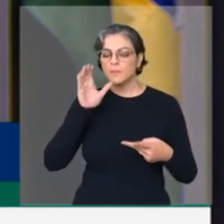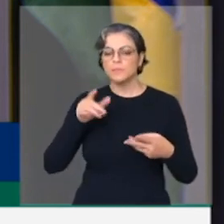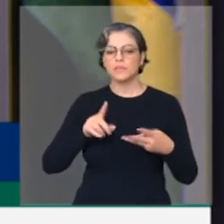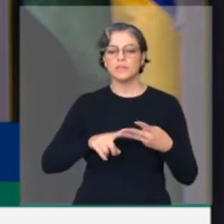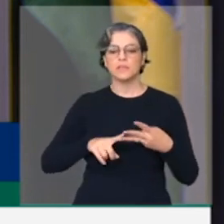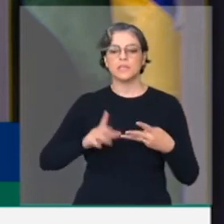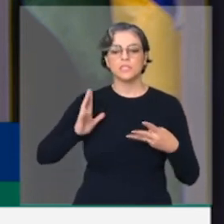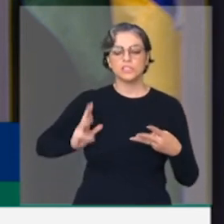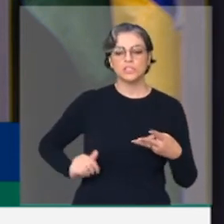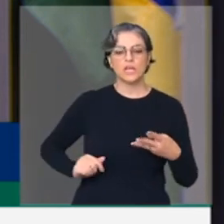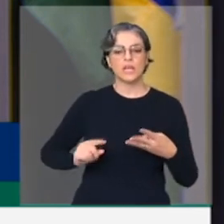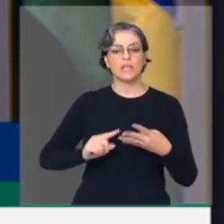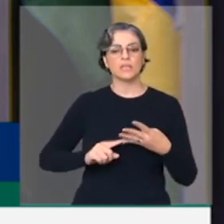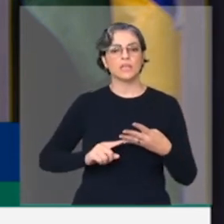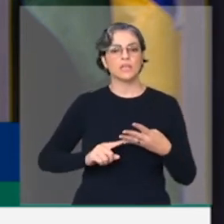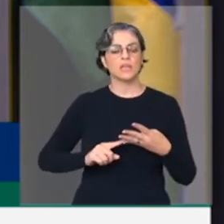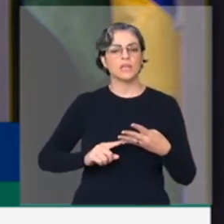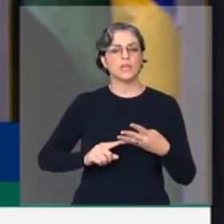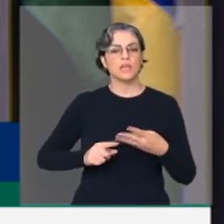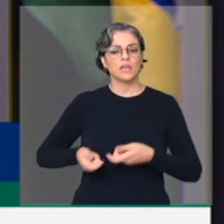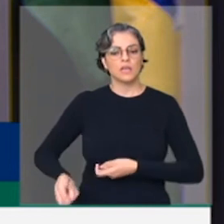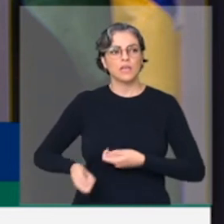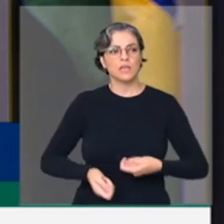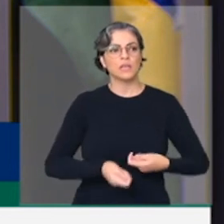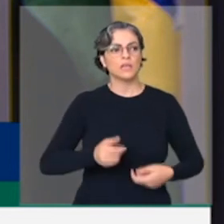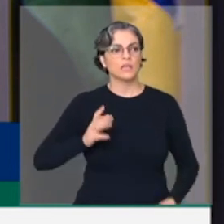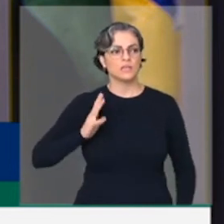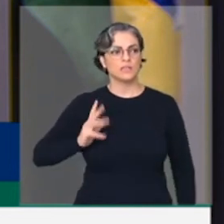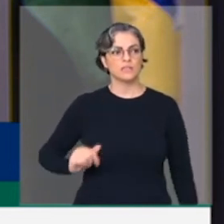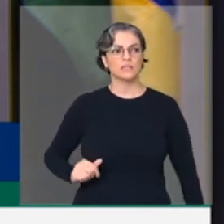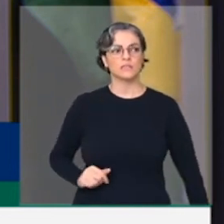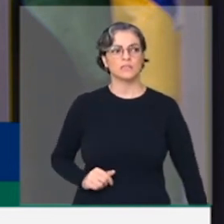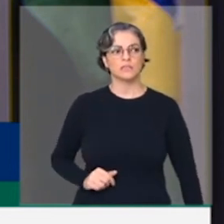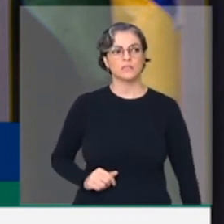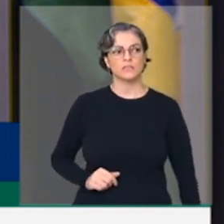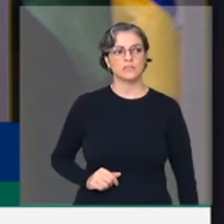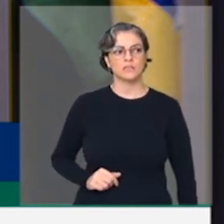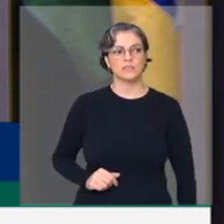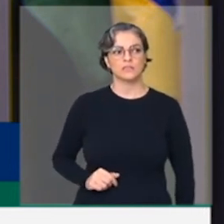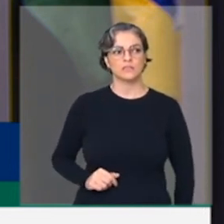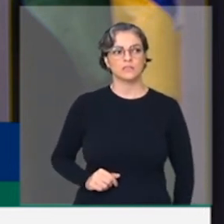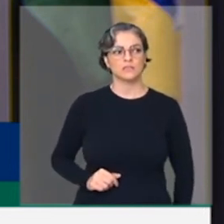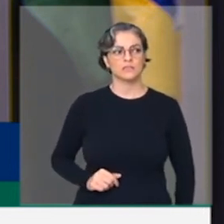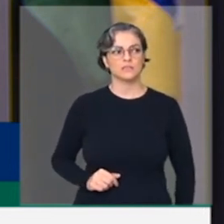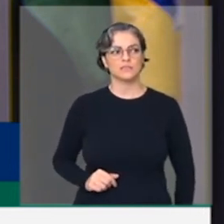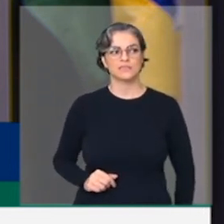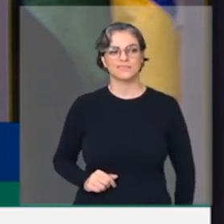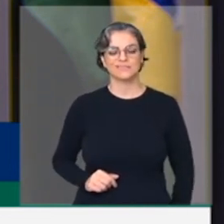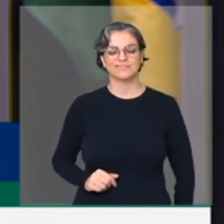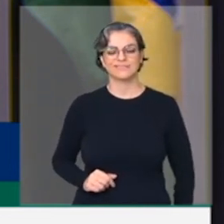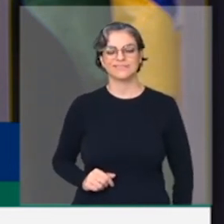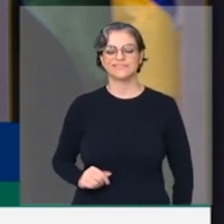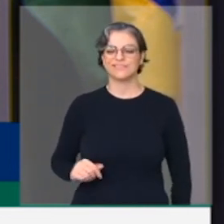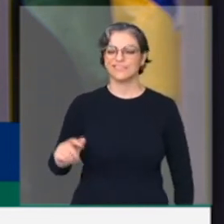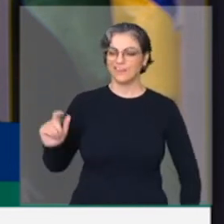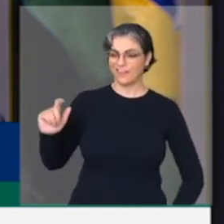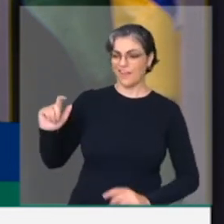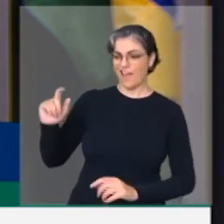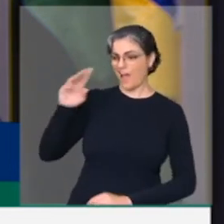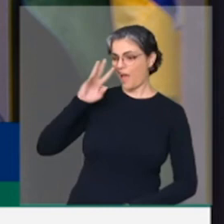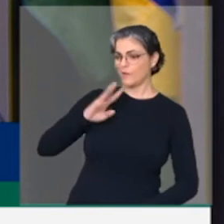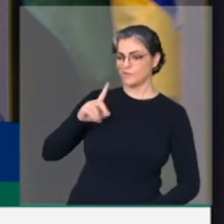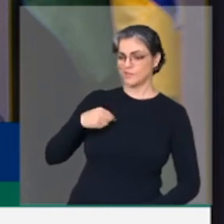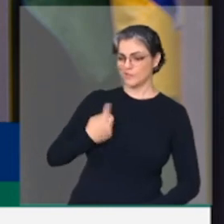limpeza. Bom, para quem cometia fake news, parece que nós não estávamos tão errados. Pelo